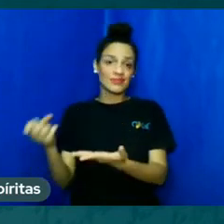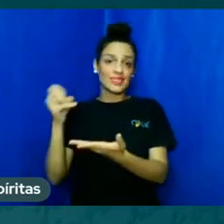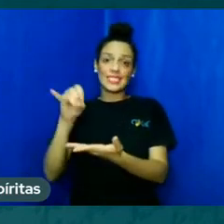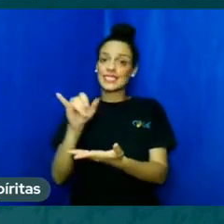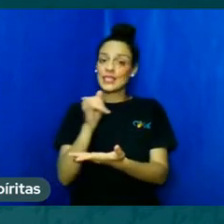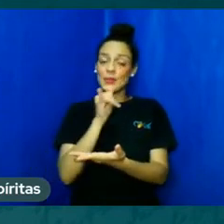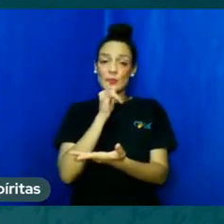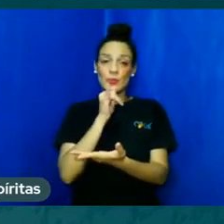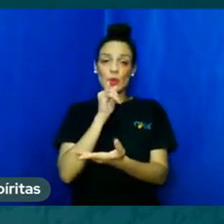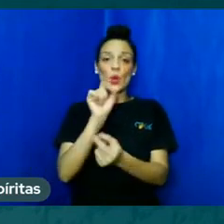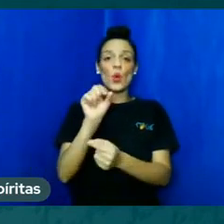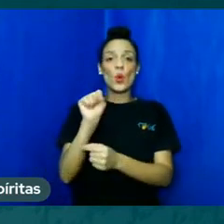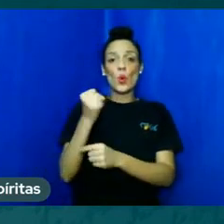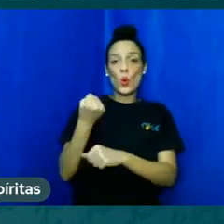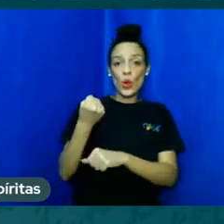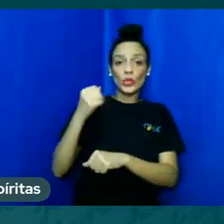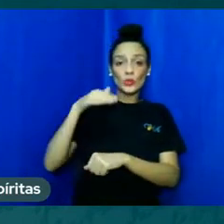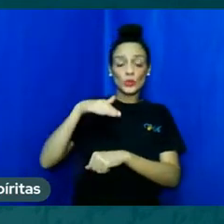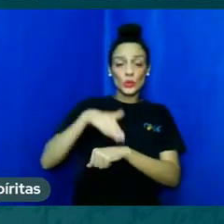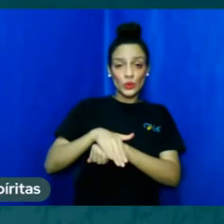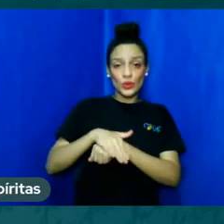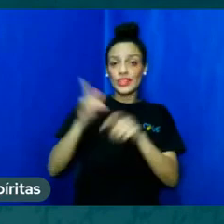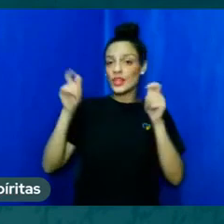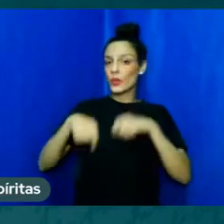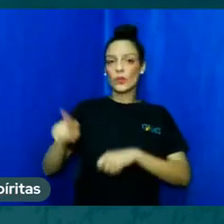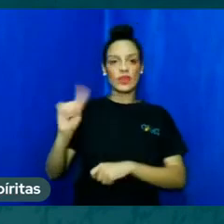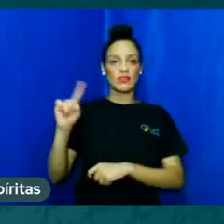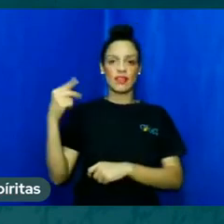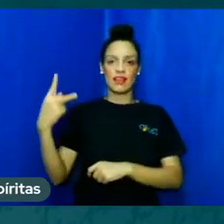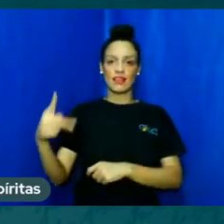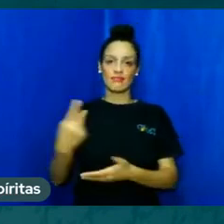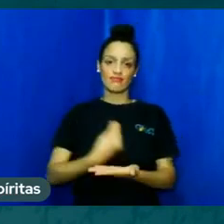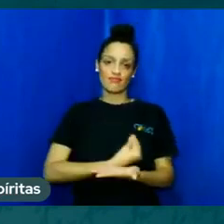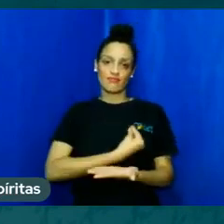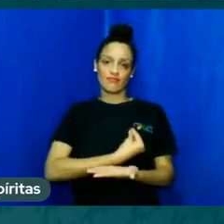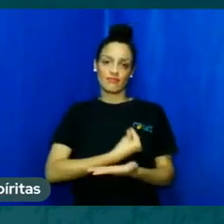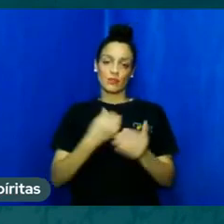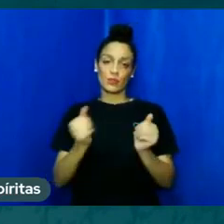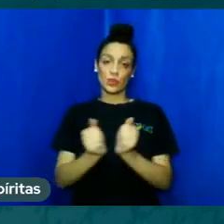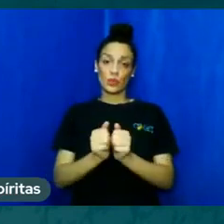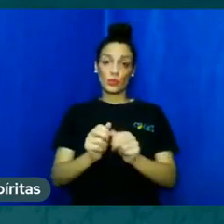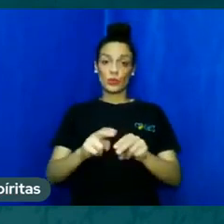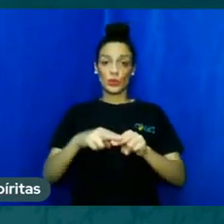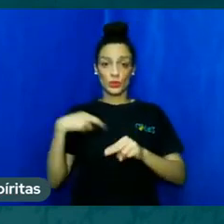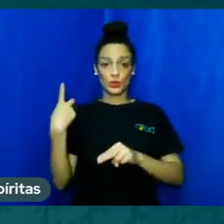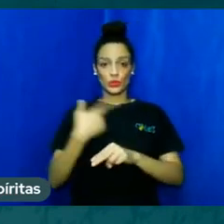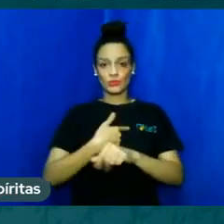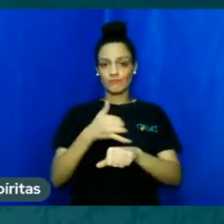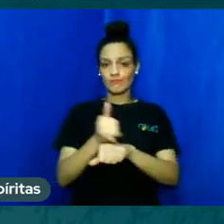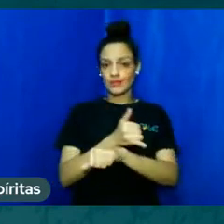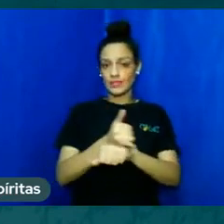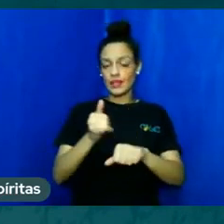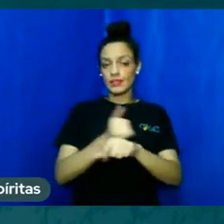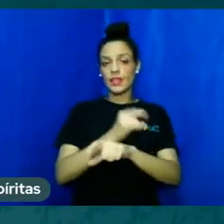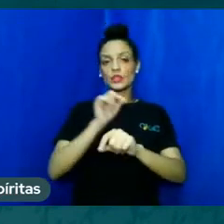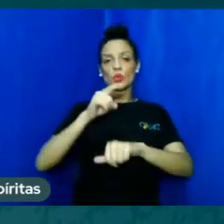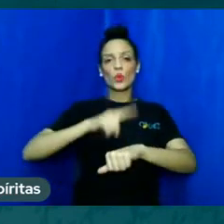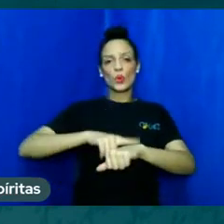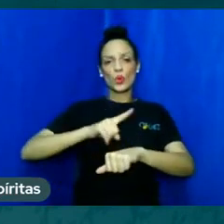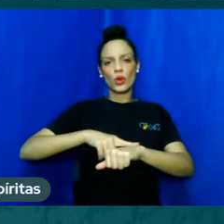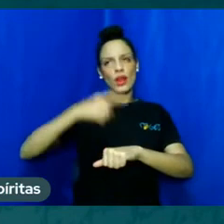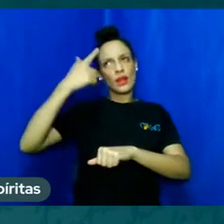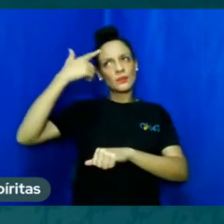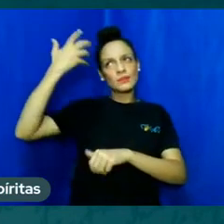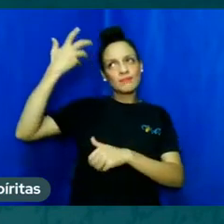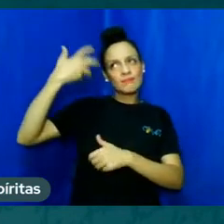conosco hoje também, não é? Então, nós colocamos esse horário pensando que tem muito compromisso de todo mundo, né? Nos centros